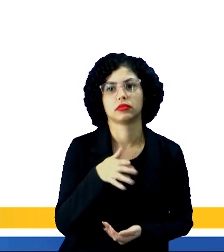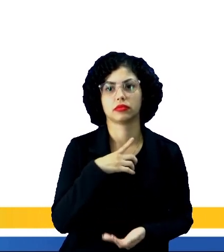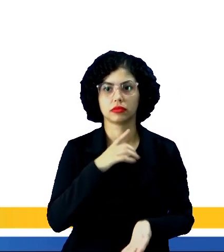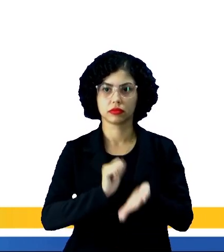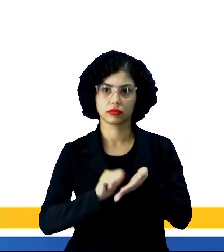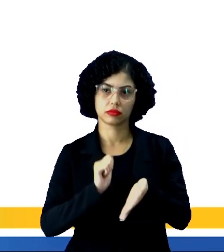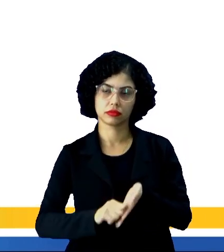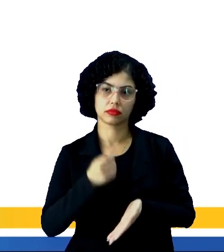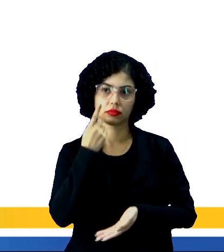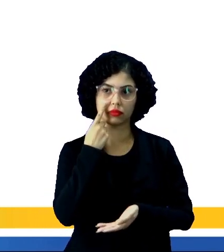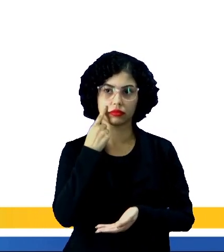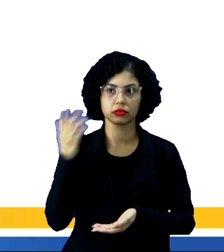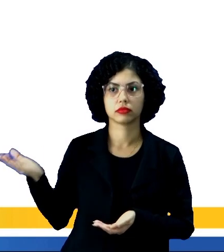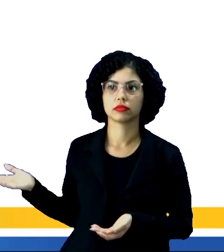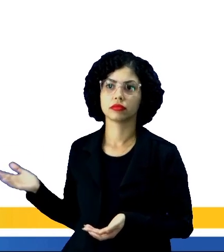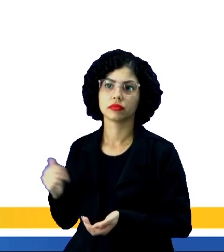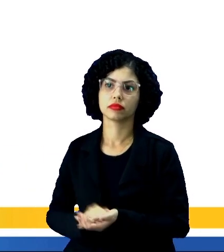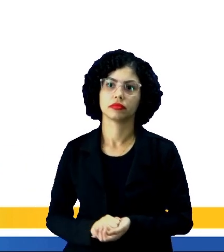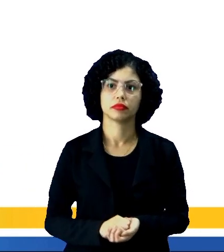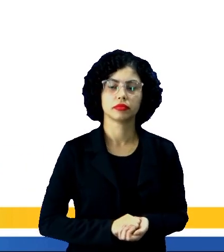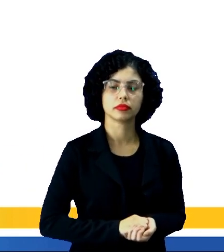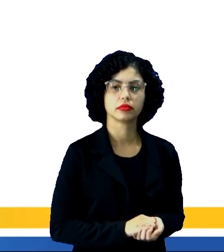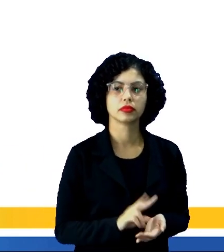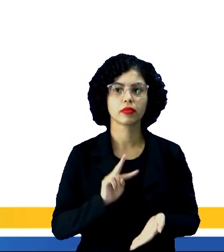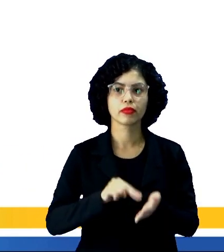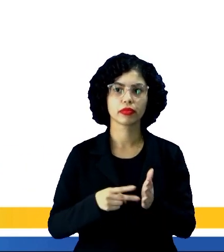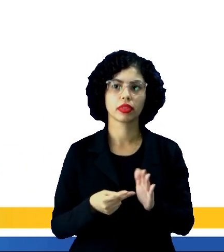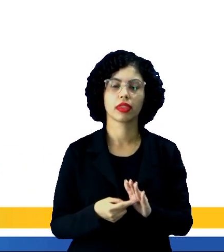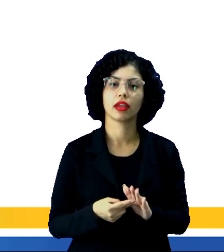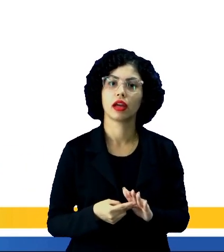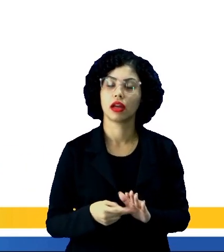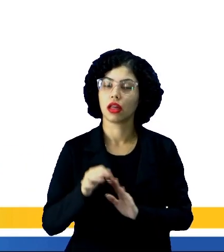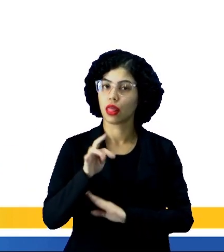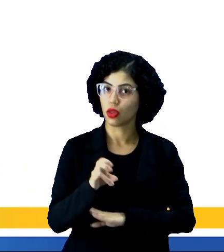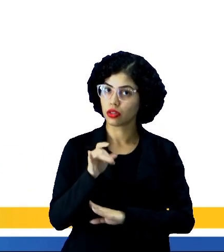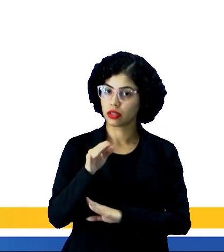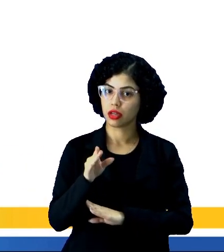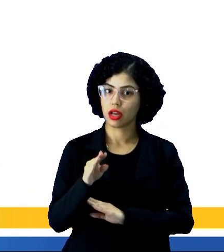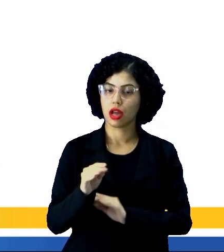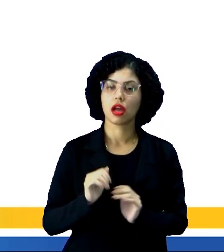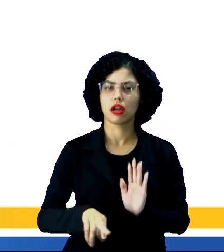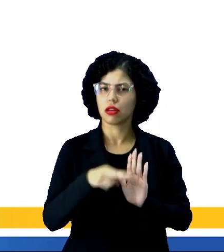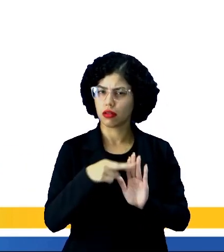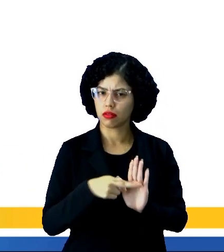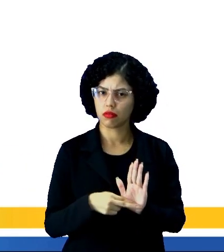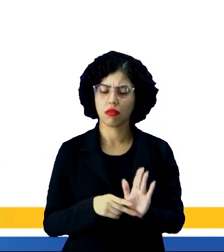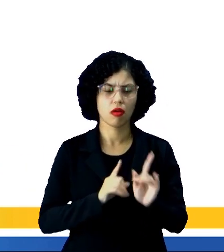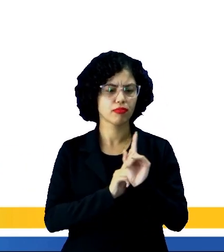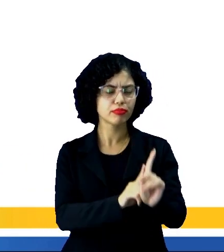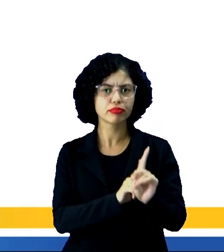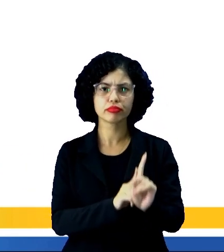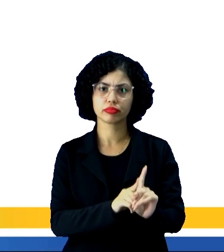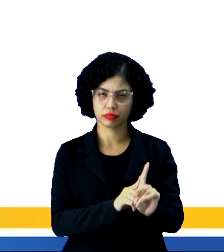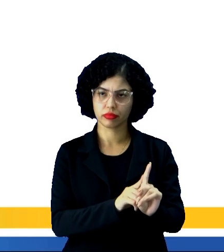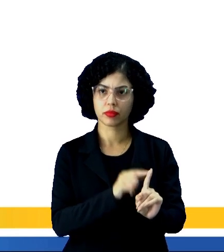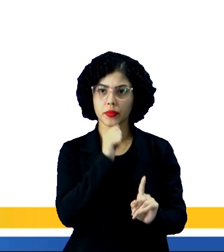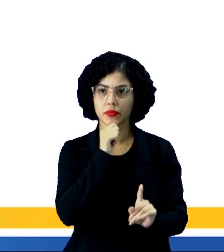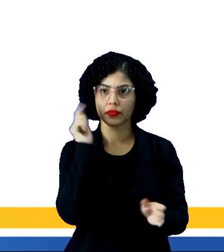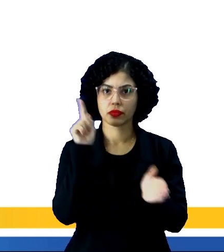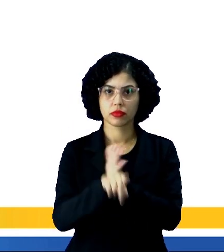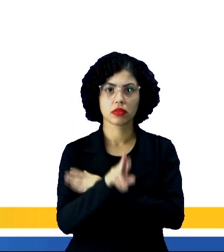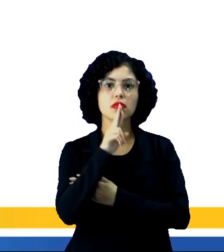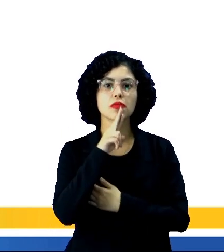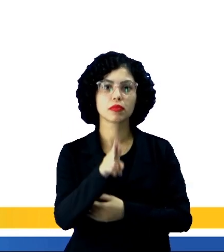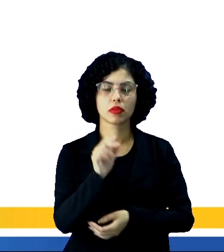uma escrita, como vocês estão vendo, LIDE, que significa nortear, guiar. O LIDE, gente, ele responde as